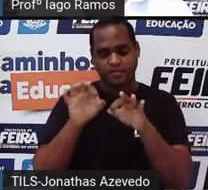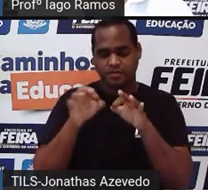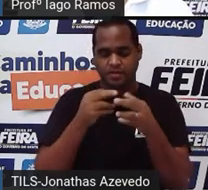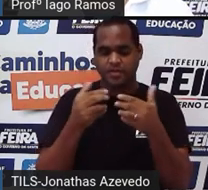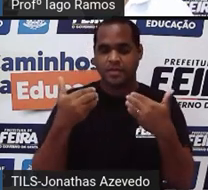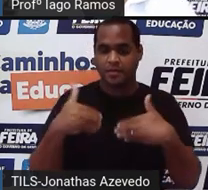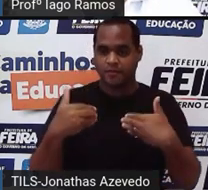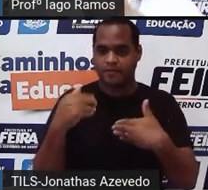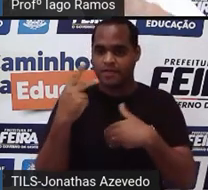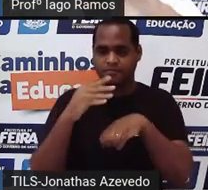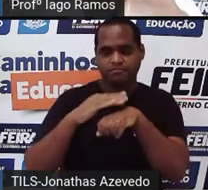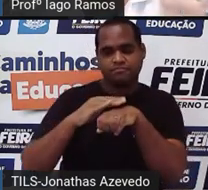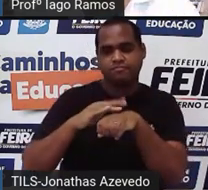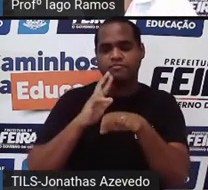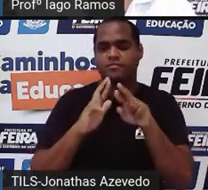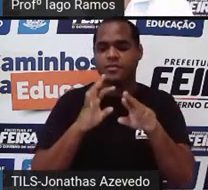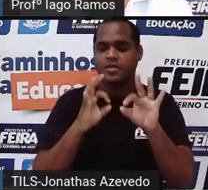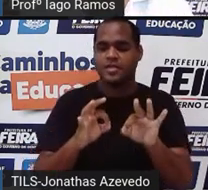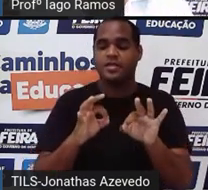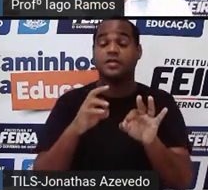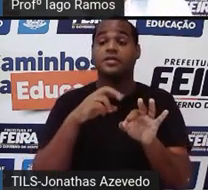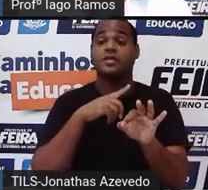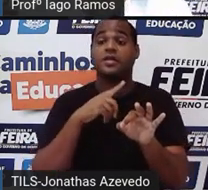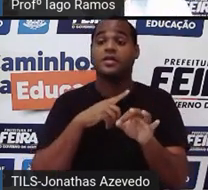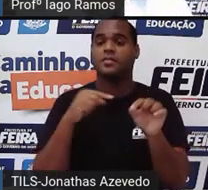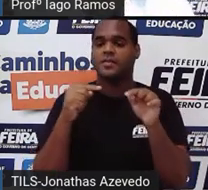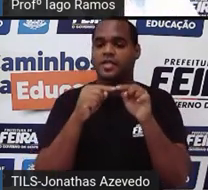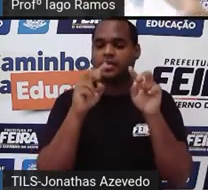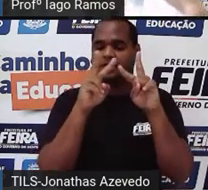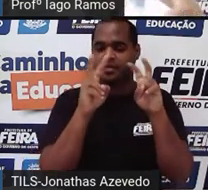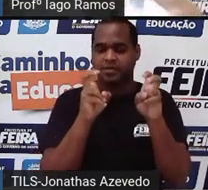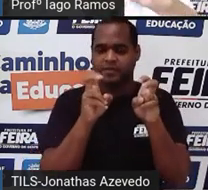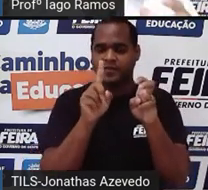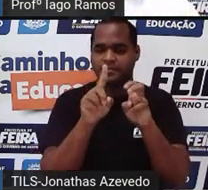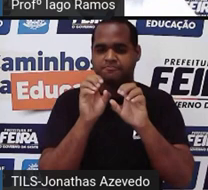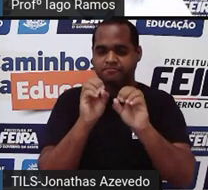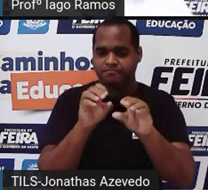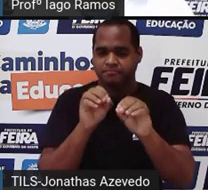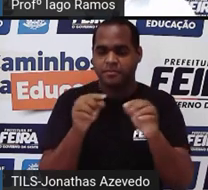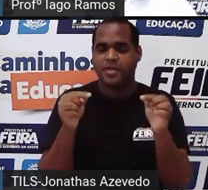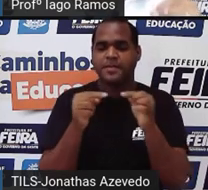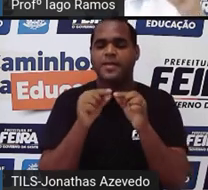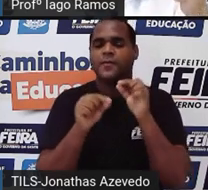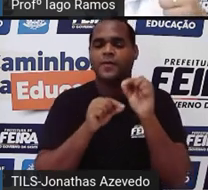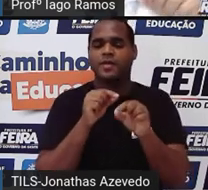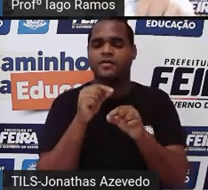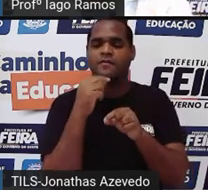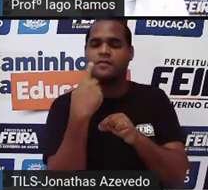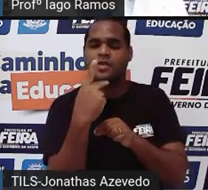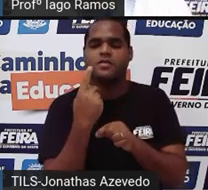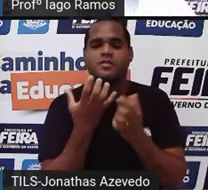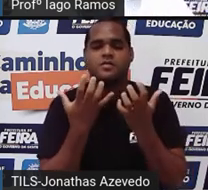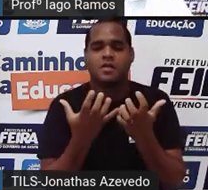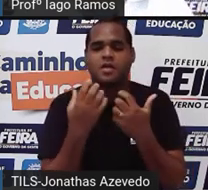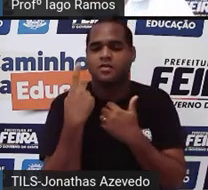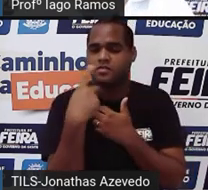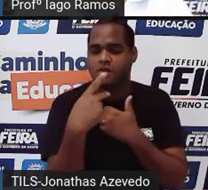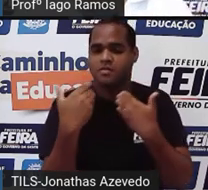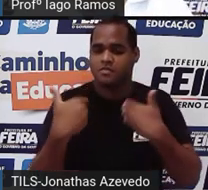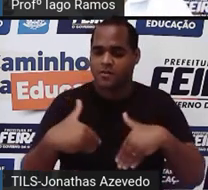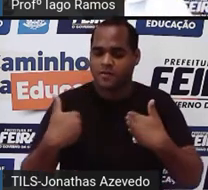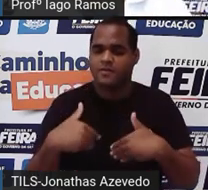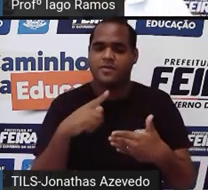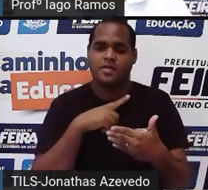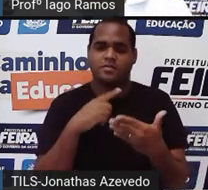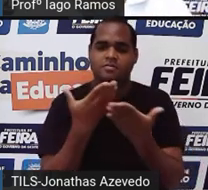pra você responder com esse assunto que a gente viu na aula do que a gente viu aqui na aula o é que você queria que tivesse ali na prova pra